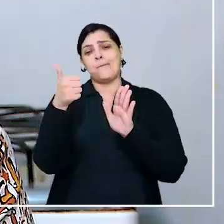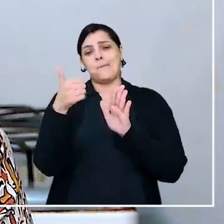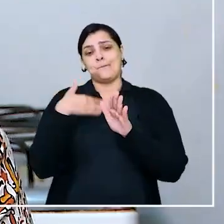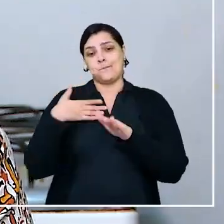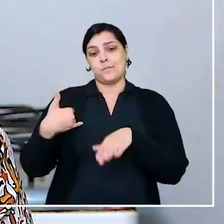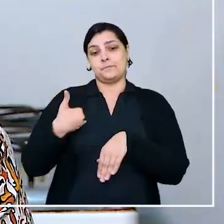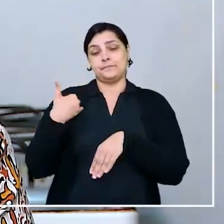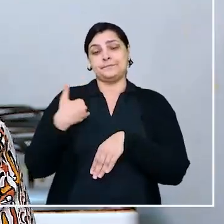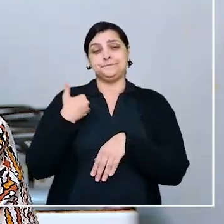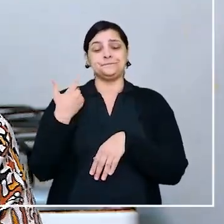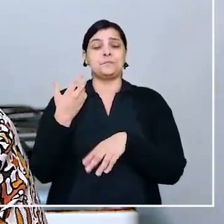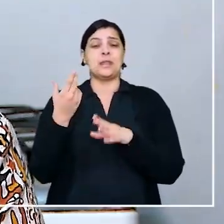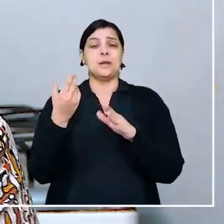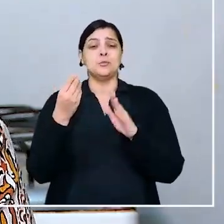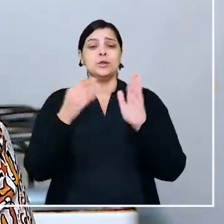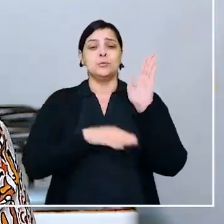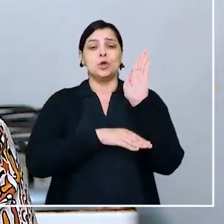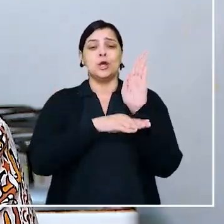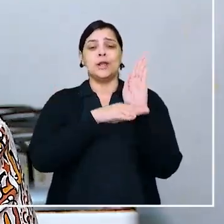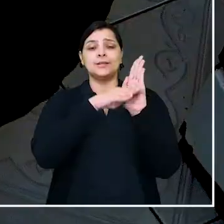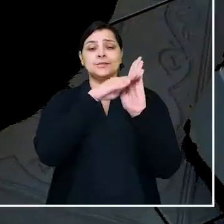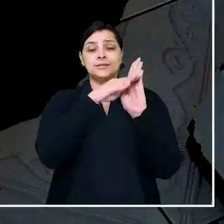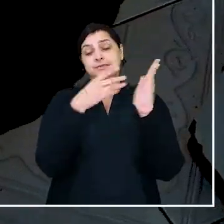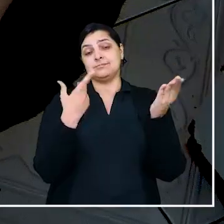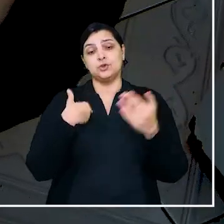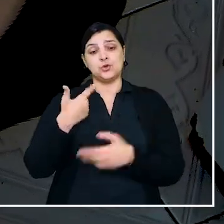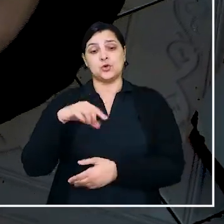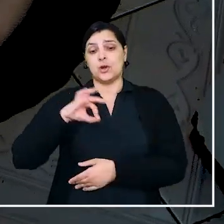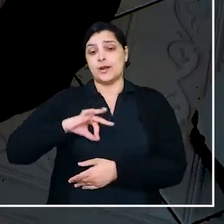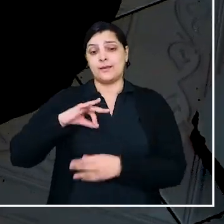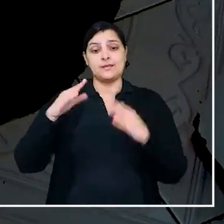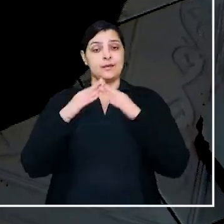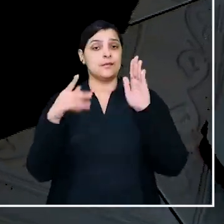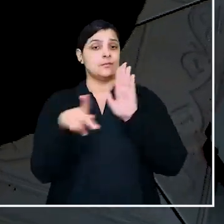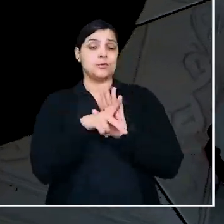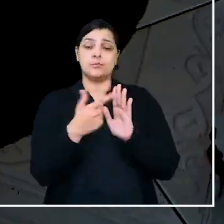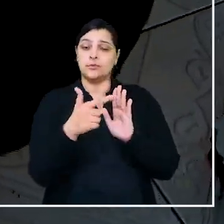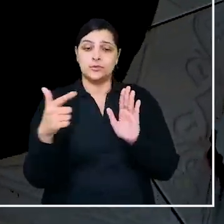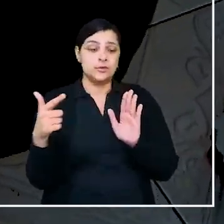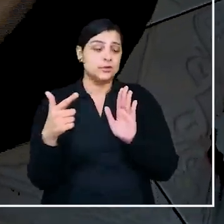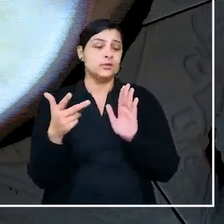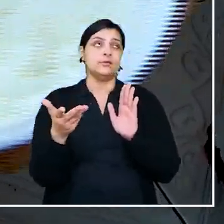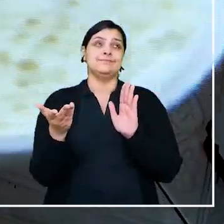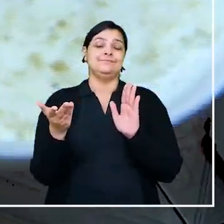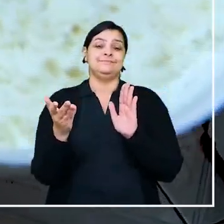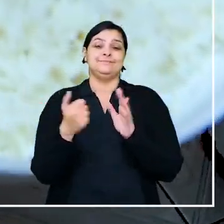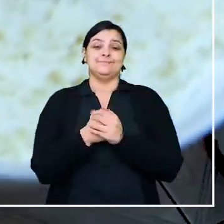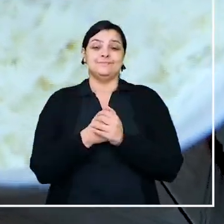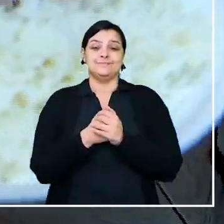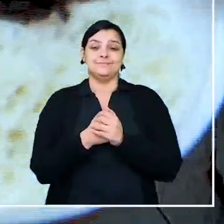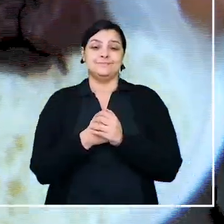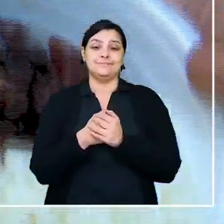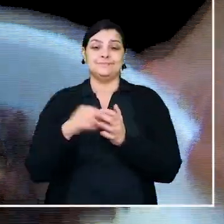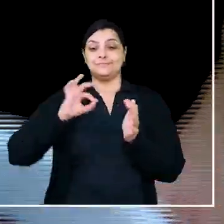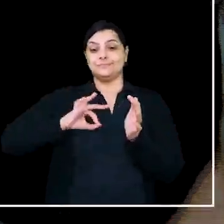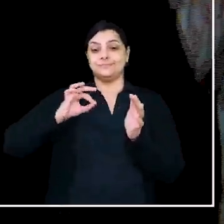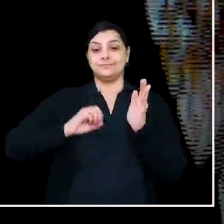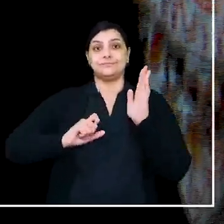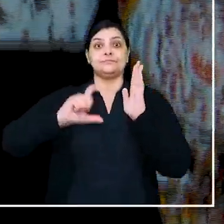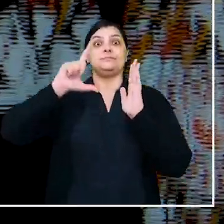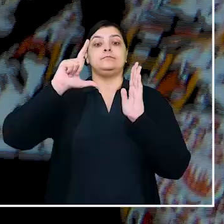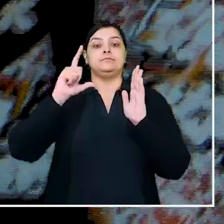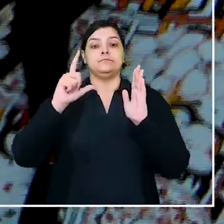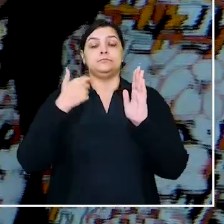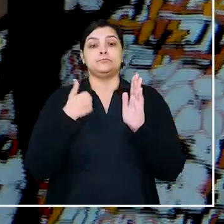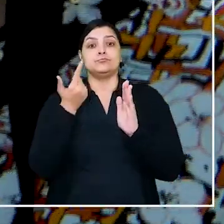pela minha idade. E depois eu acho assim, porque eu não tenho renda, eu não tenho casa própria. Eu não tenho uma renda maior para